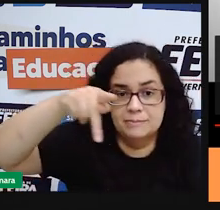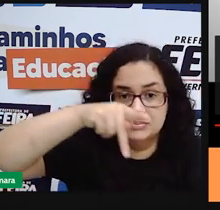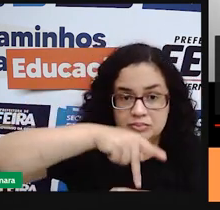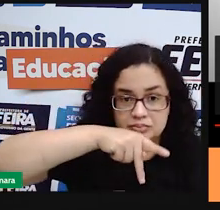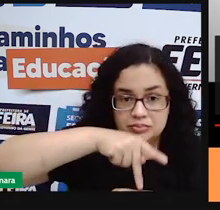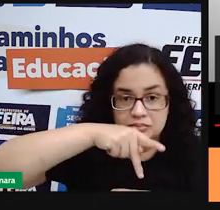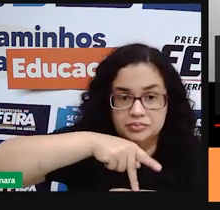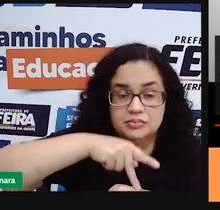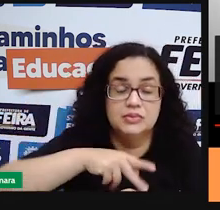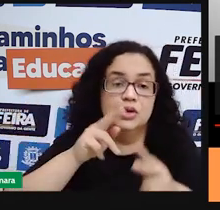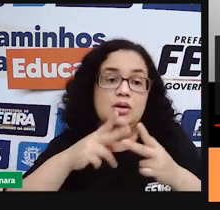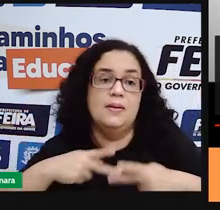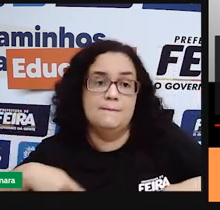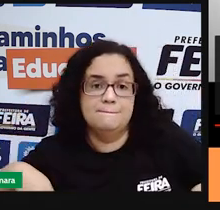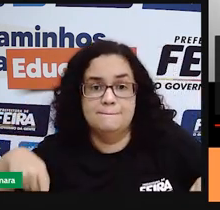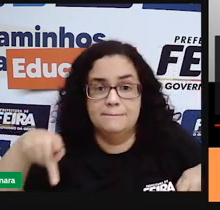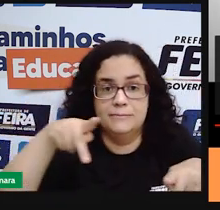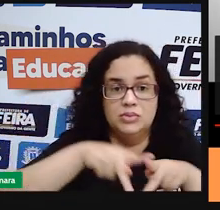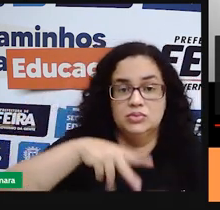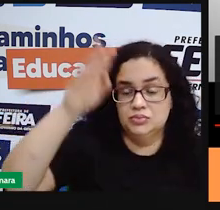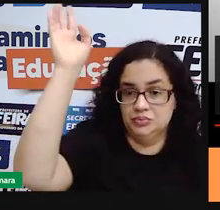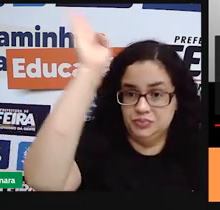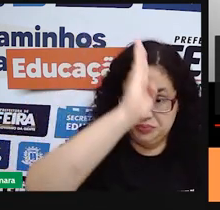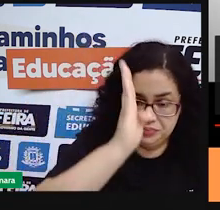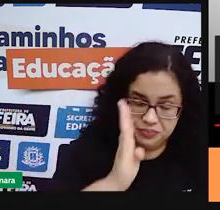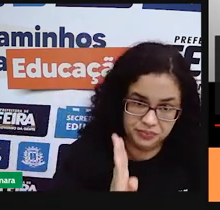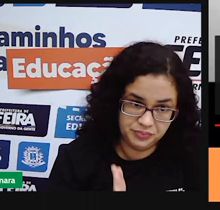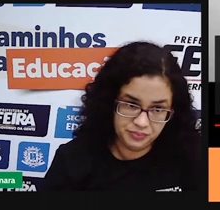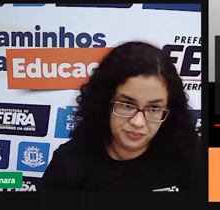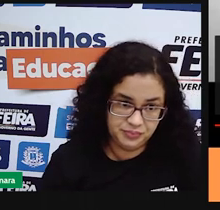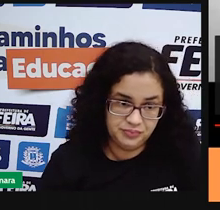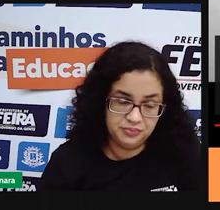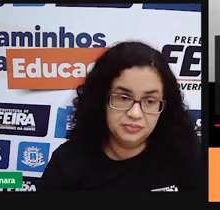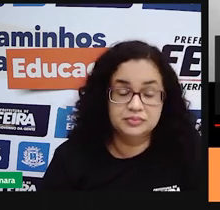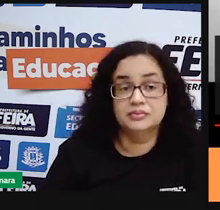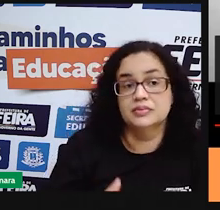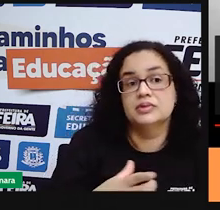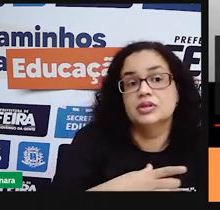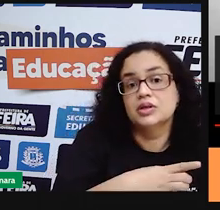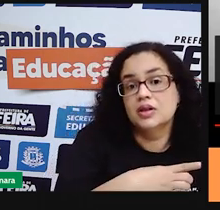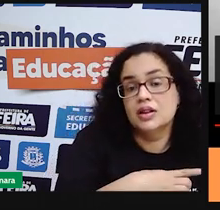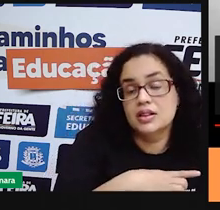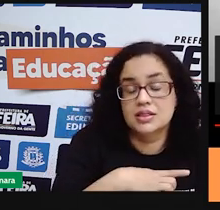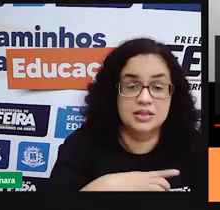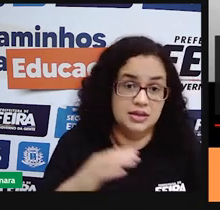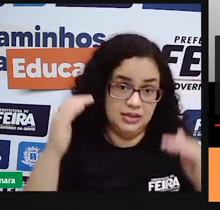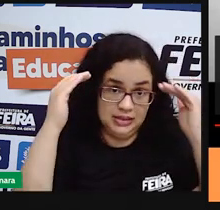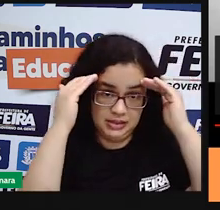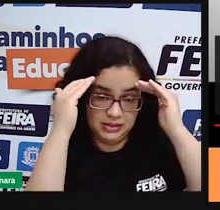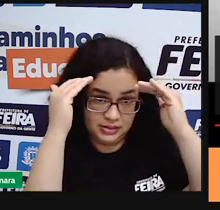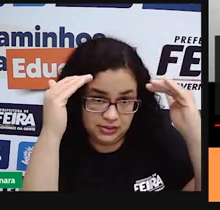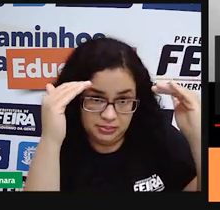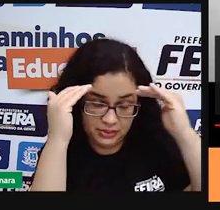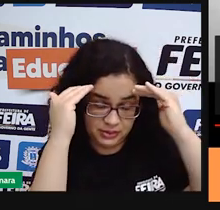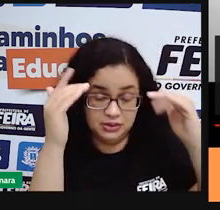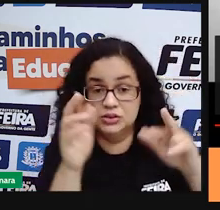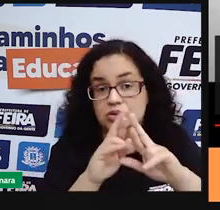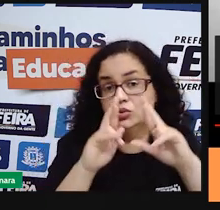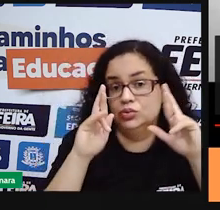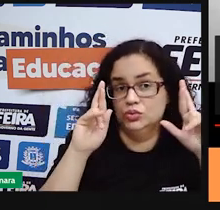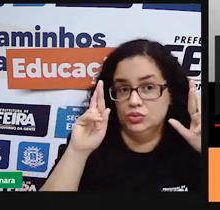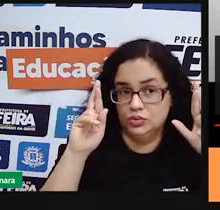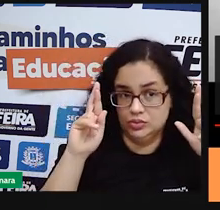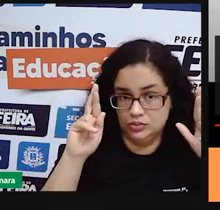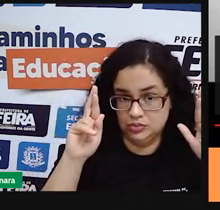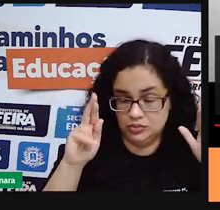da população brasileira e aí precisam sim estar inseridos e serem respeitados em suas diferenças quando estão